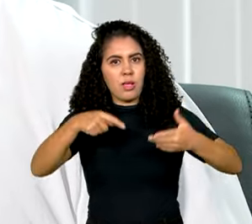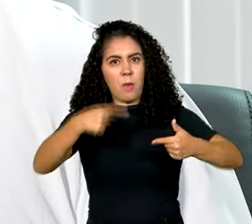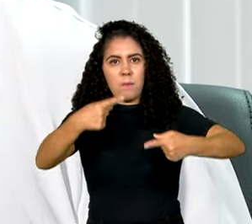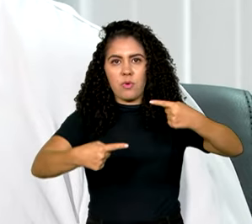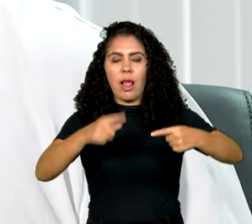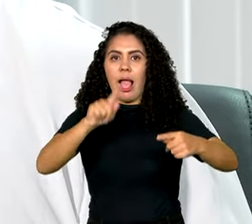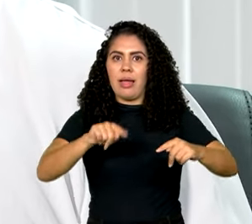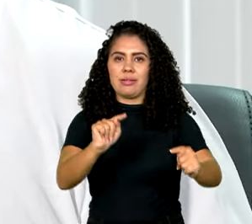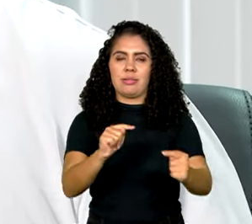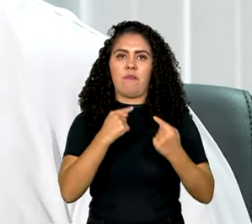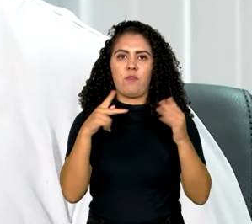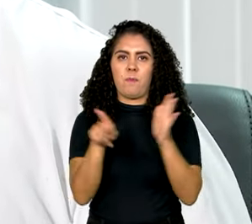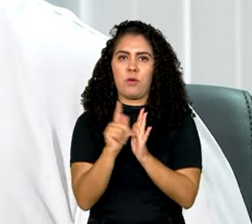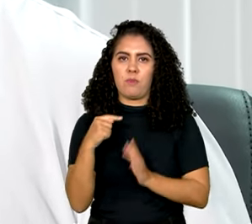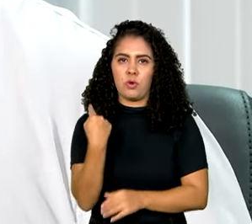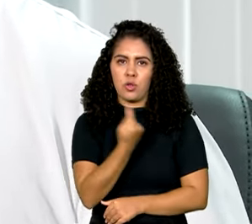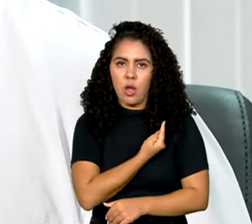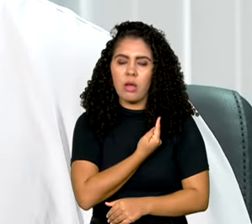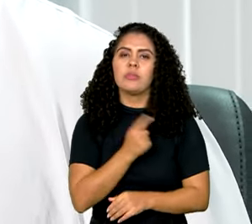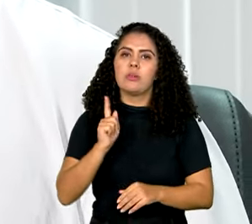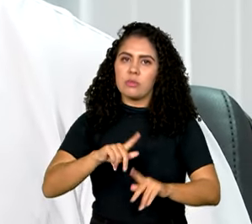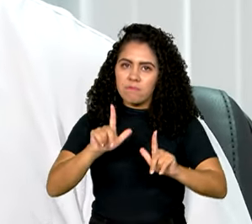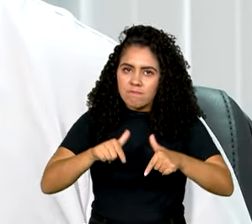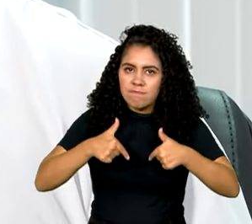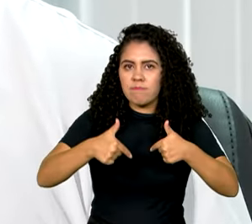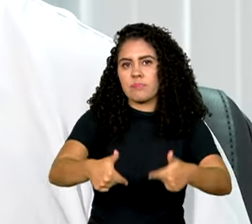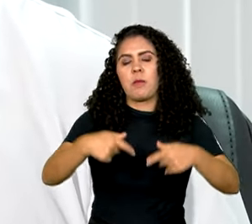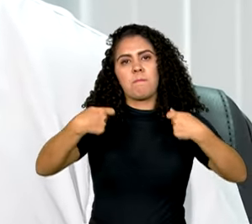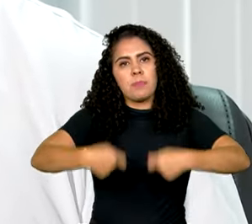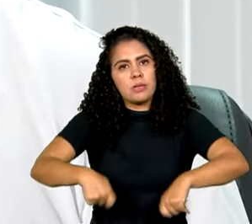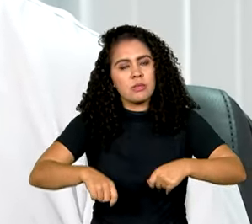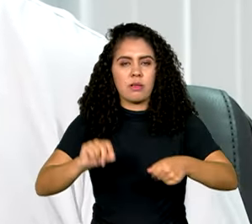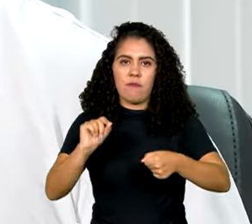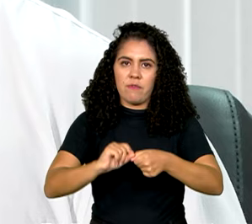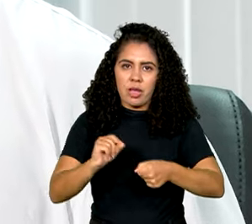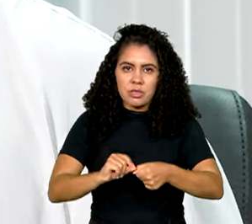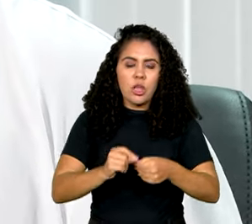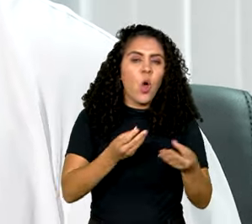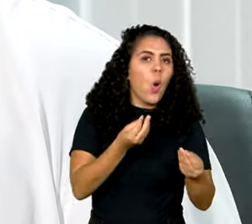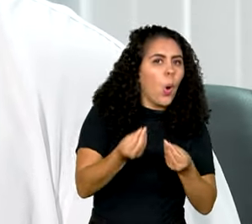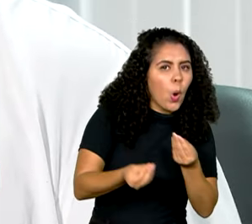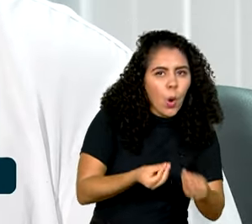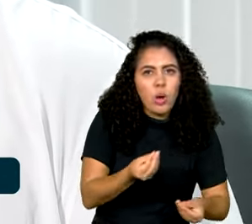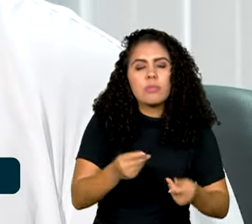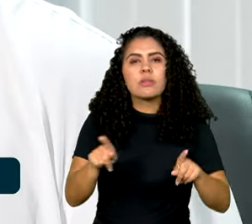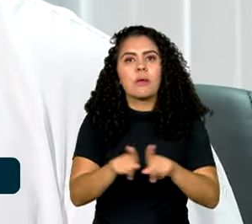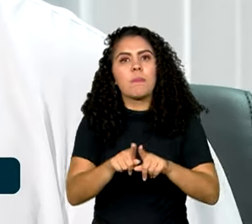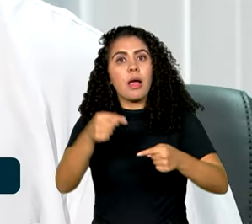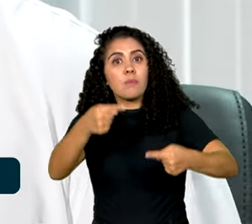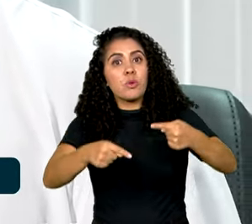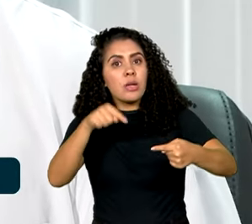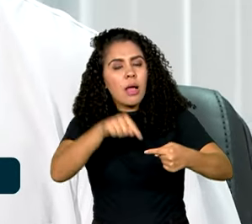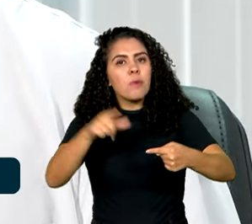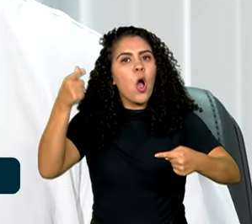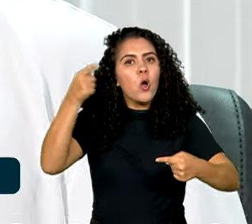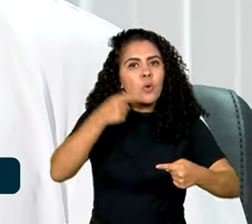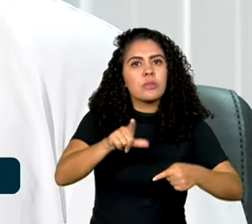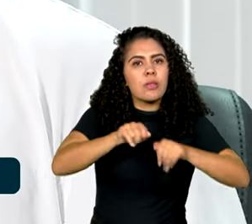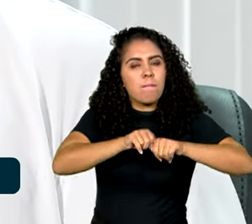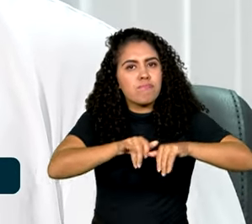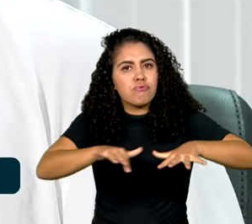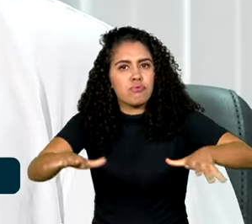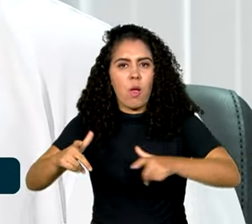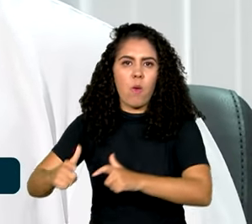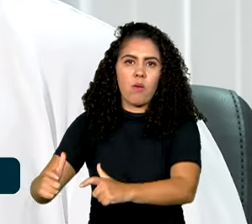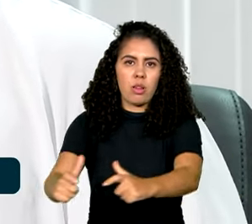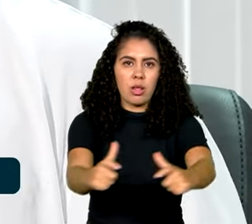desafio. Então é um exercício que nós temos que fazer, de como fazer que essa política alcance de fato os territórios. Serão